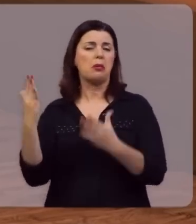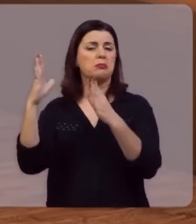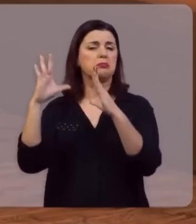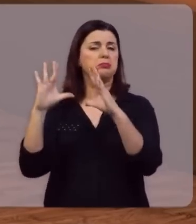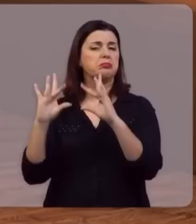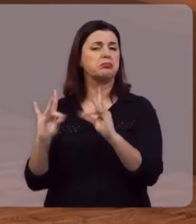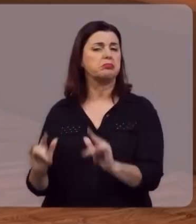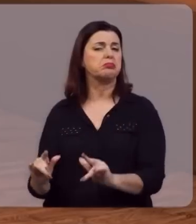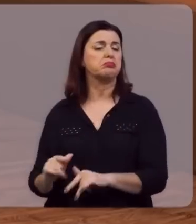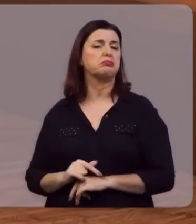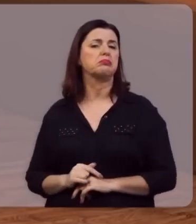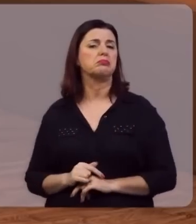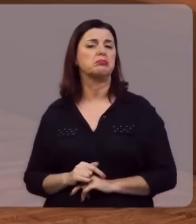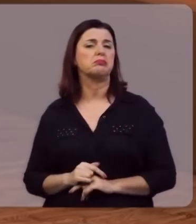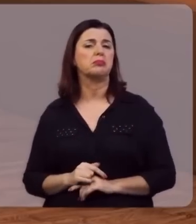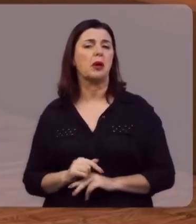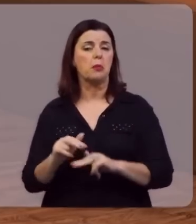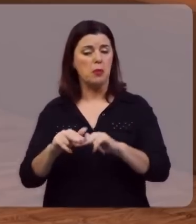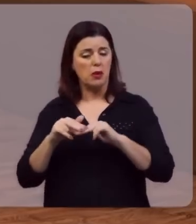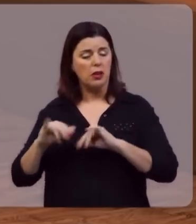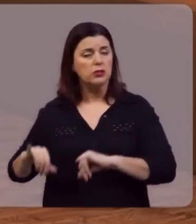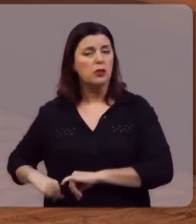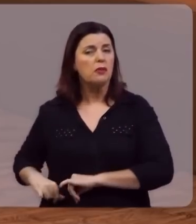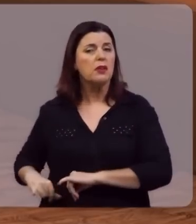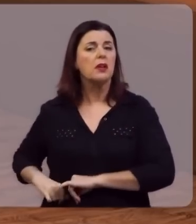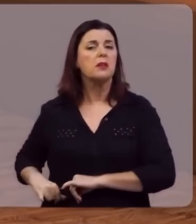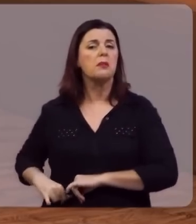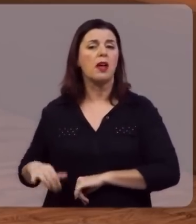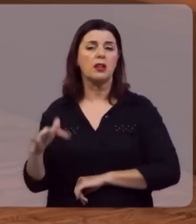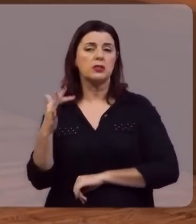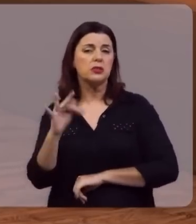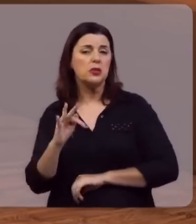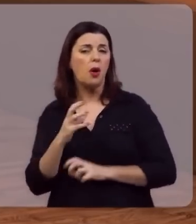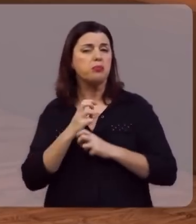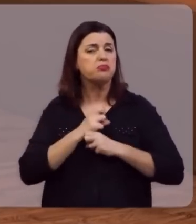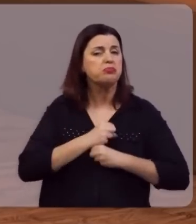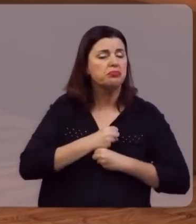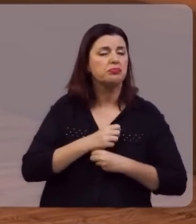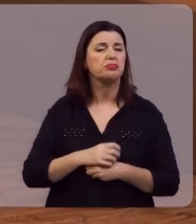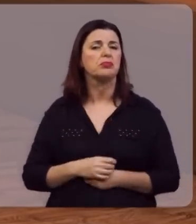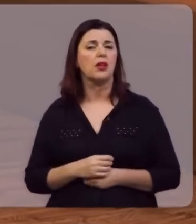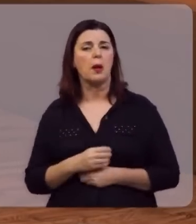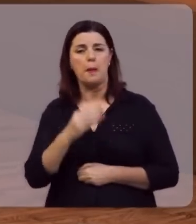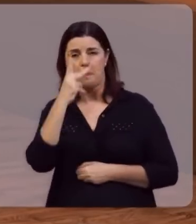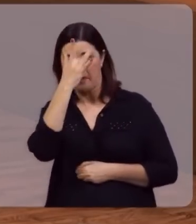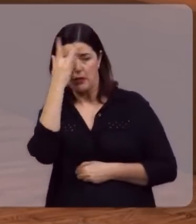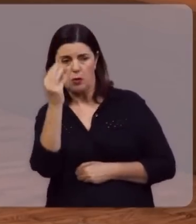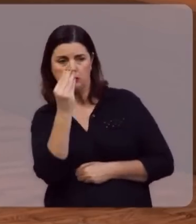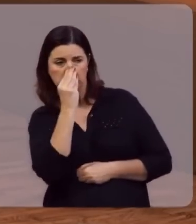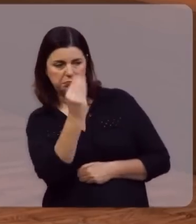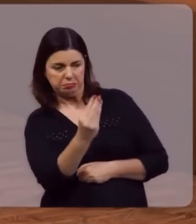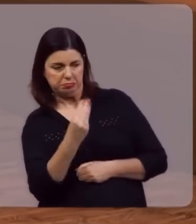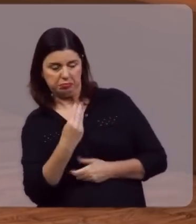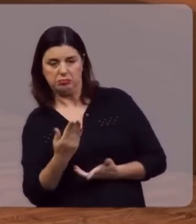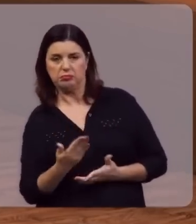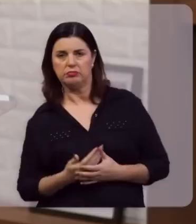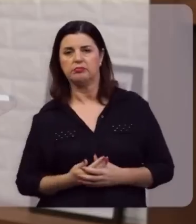achatada, achatadas pelo sofrimento, pela dor, pela angústia, pelo desprezo.